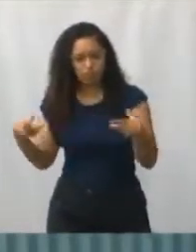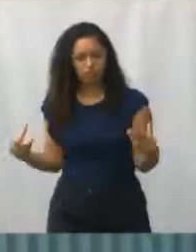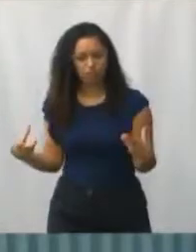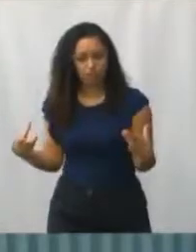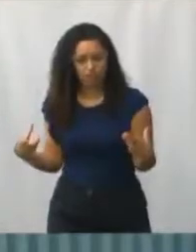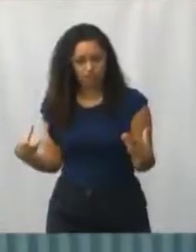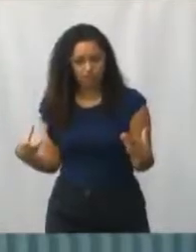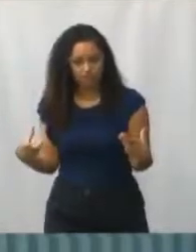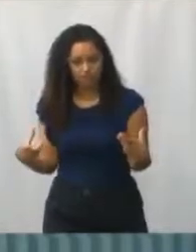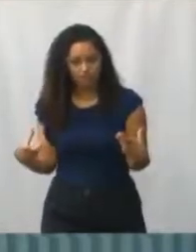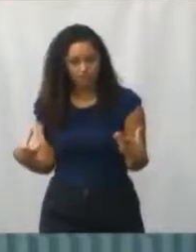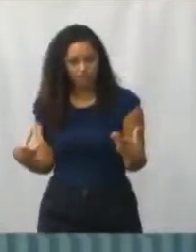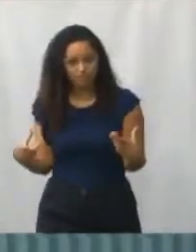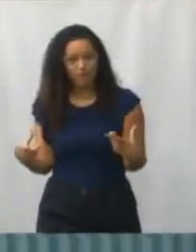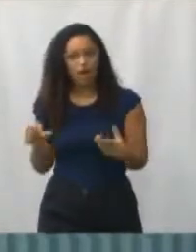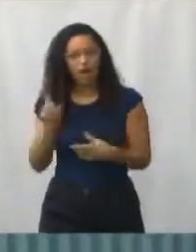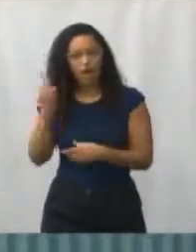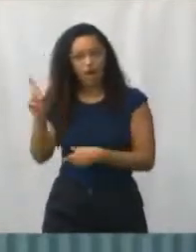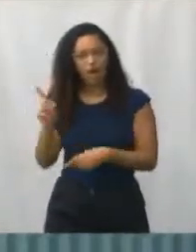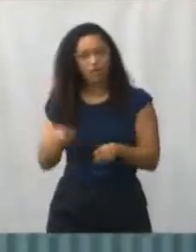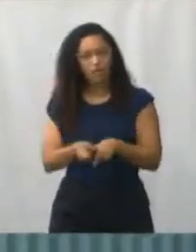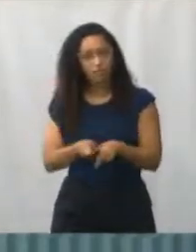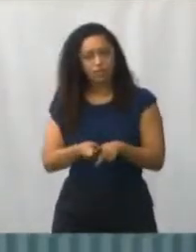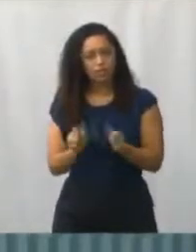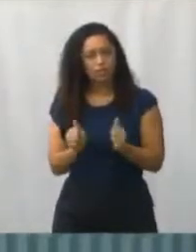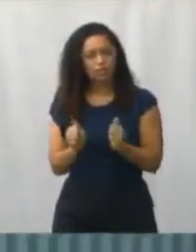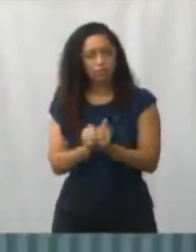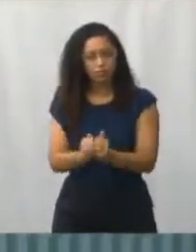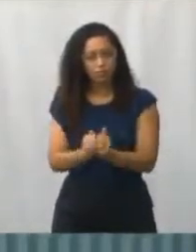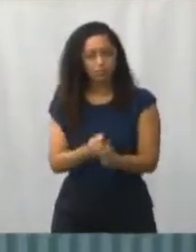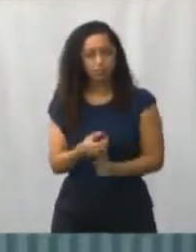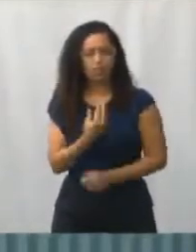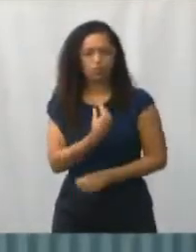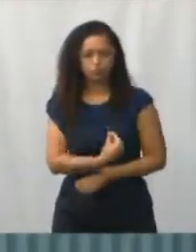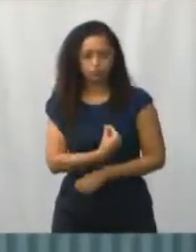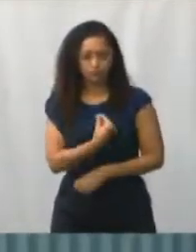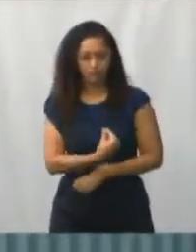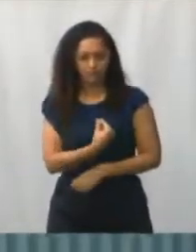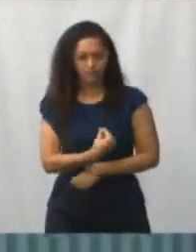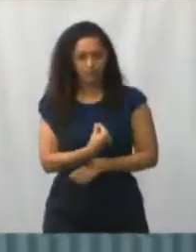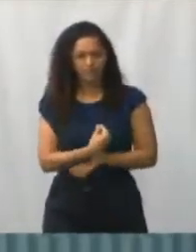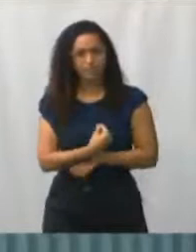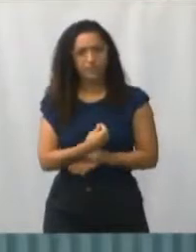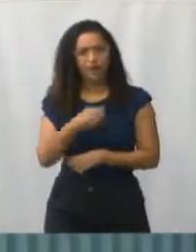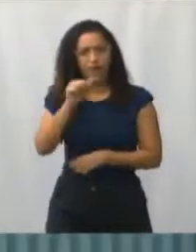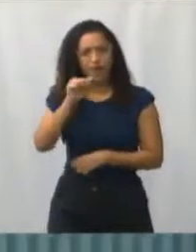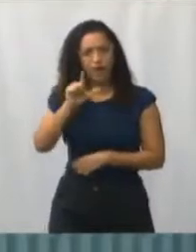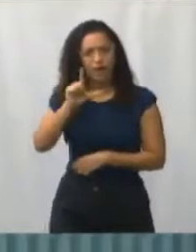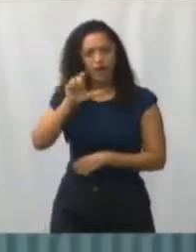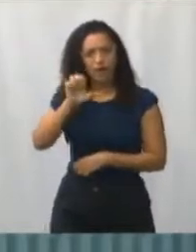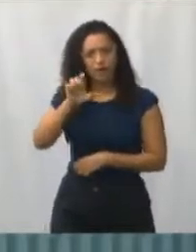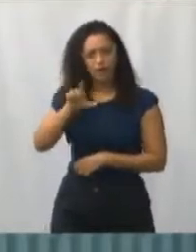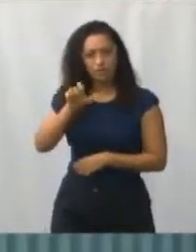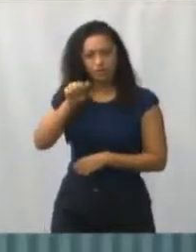Gorge, também presente o secretário de Segurança, Alexandre Ramalho,